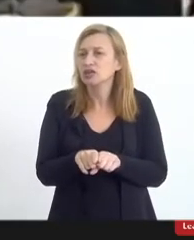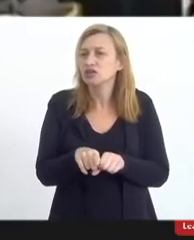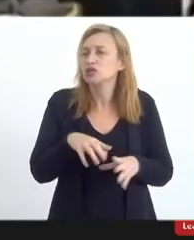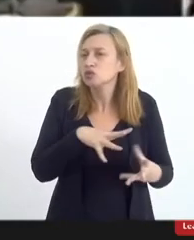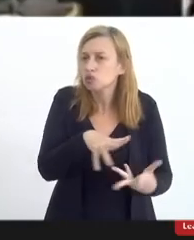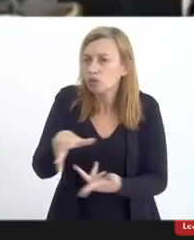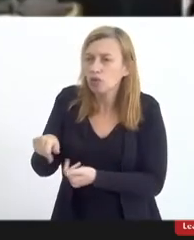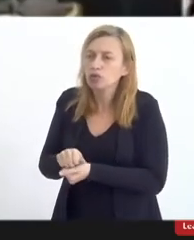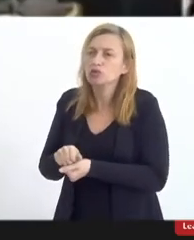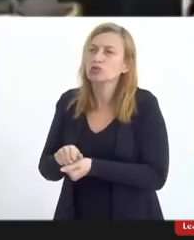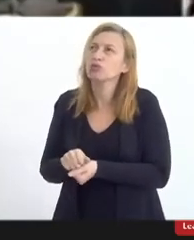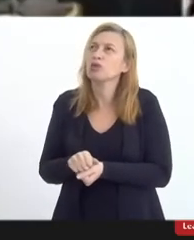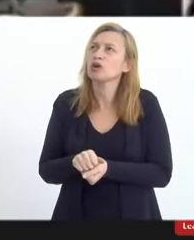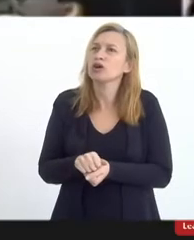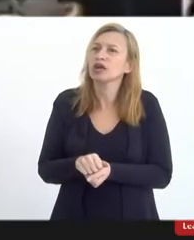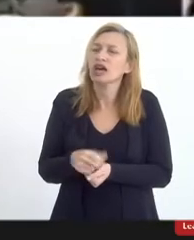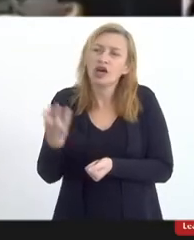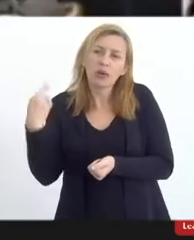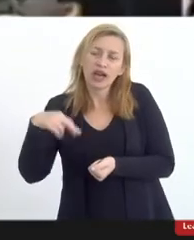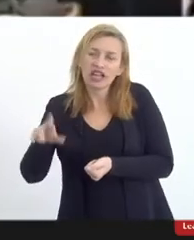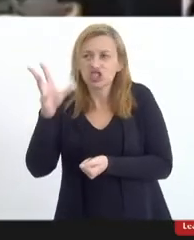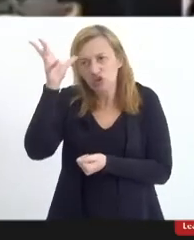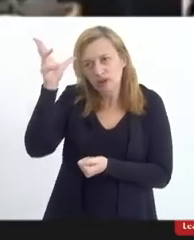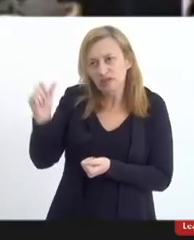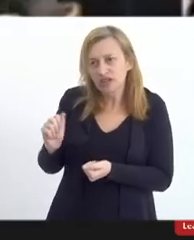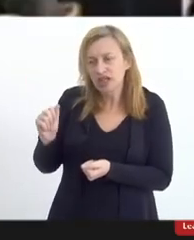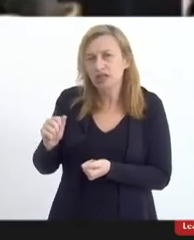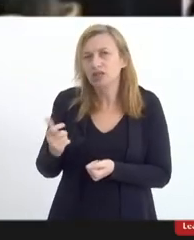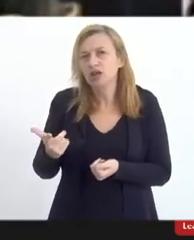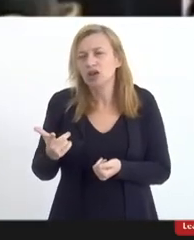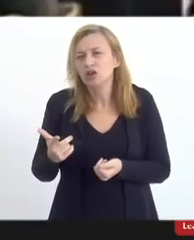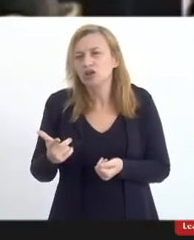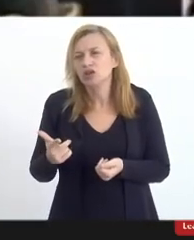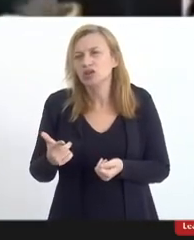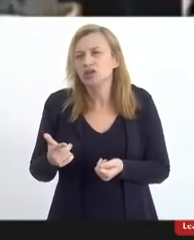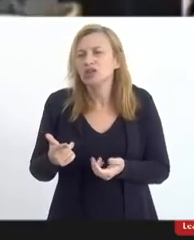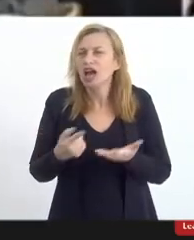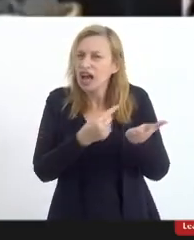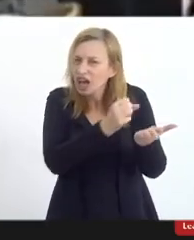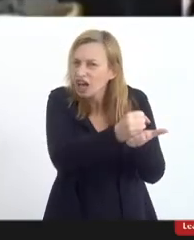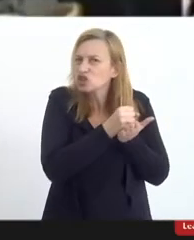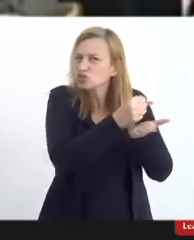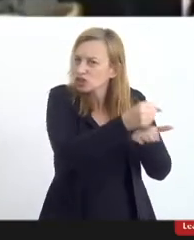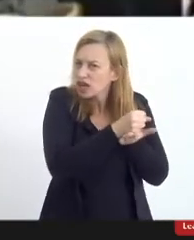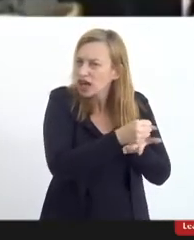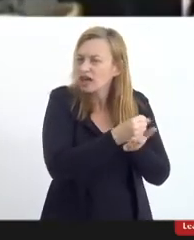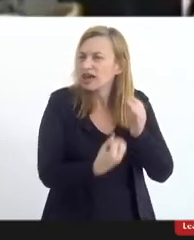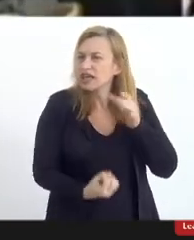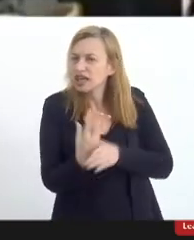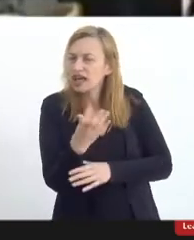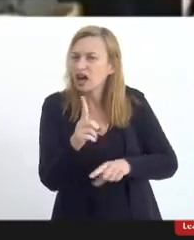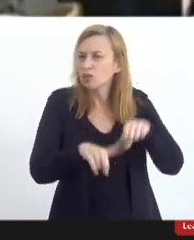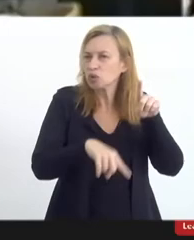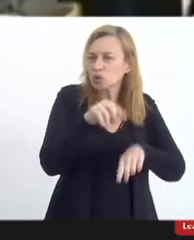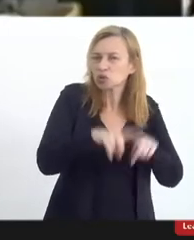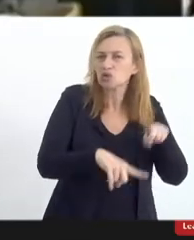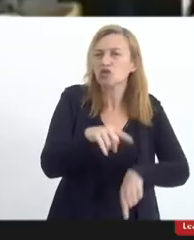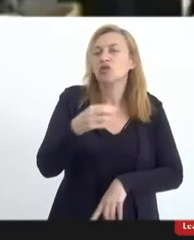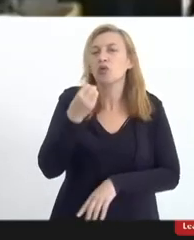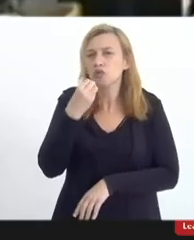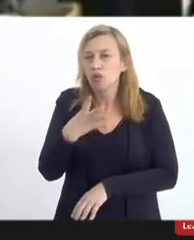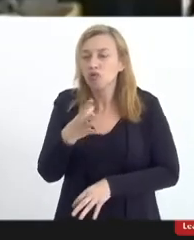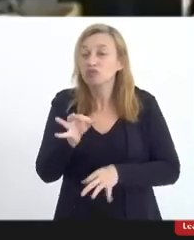adeptos à religião de matriz africana, então eles nos ajudaram nesse material, ficou um projeto muito